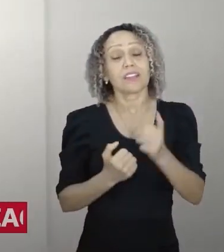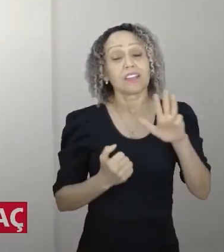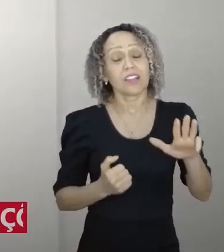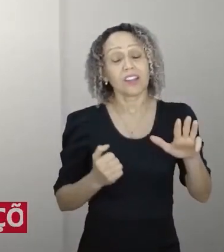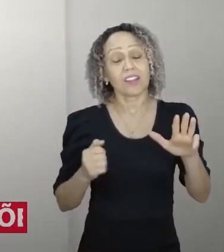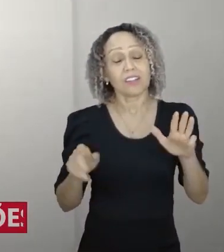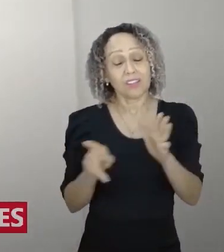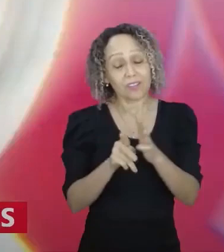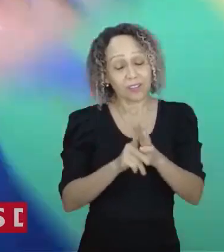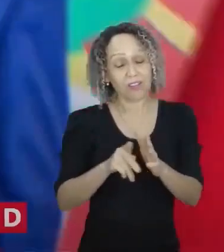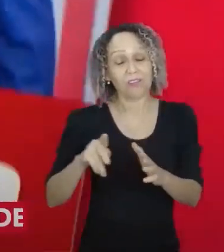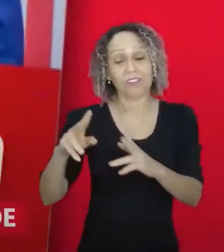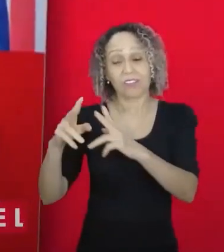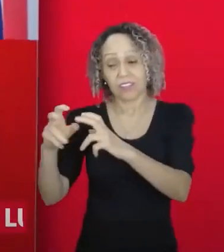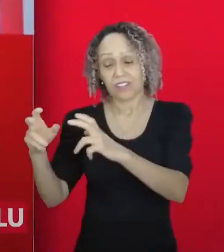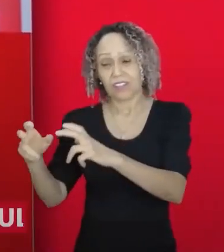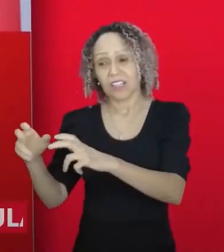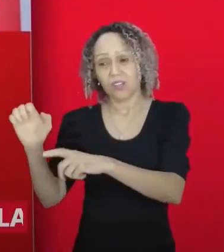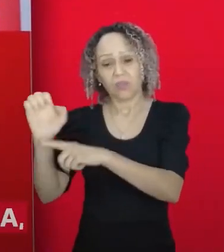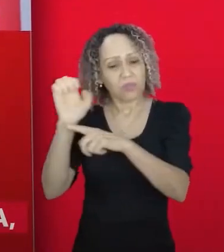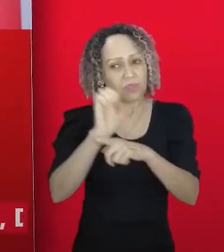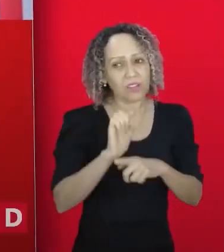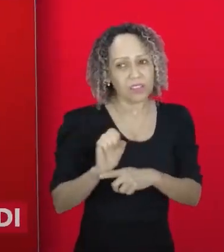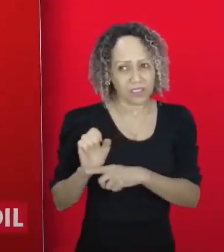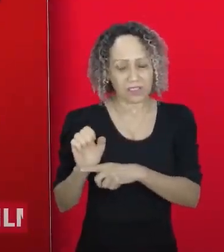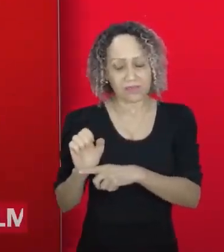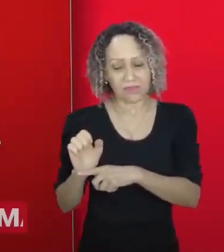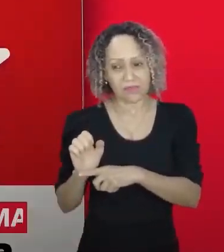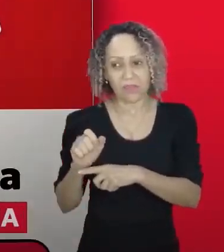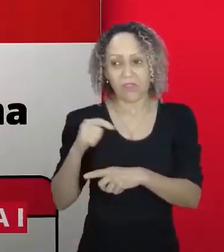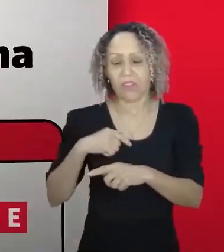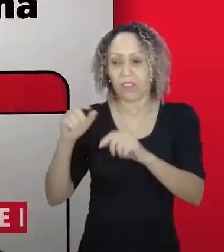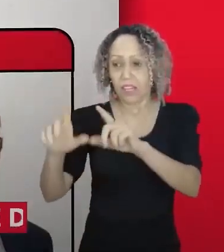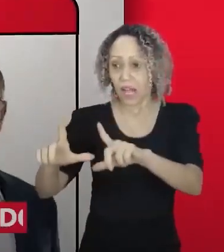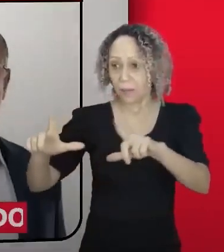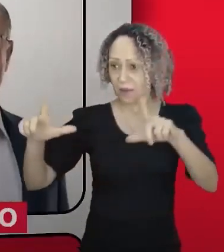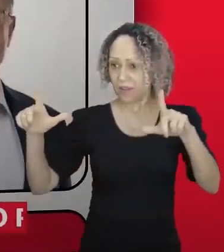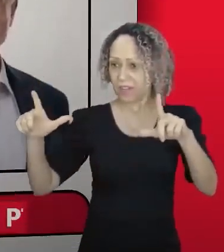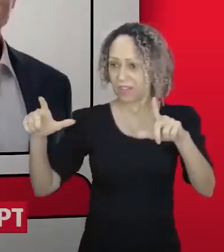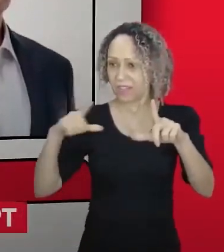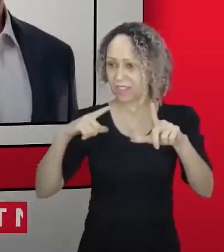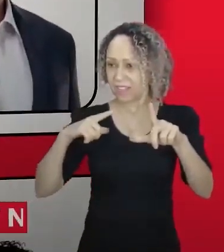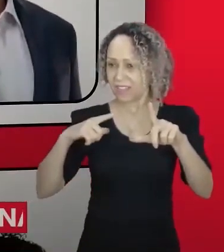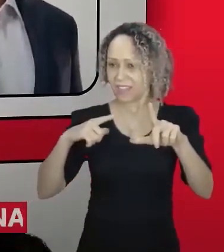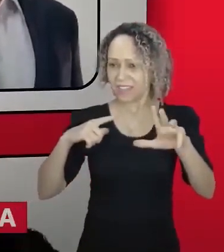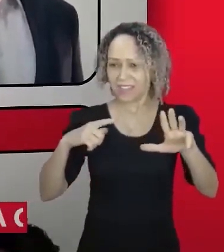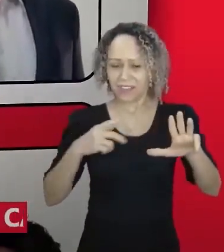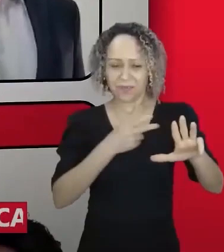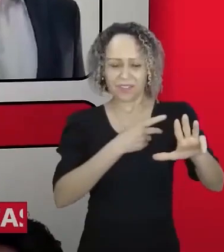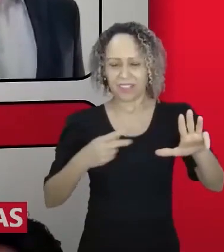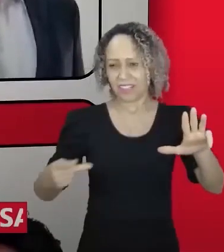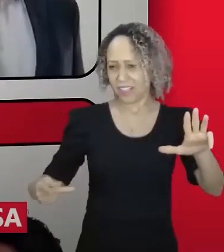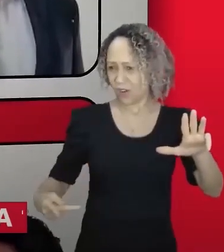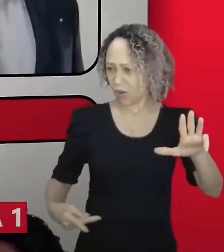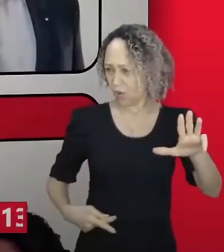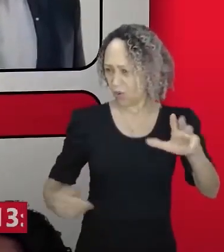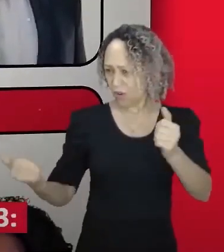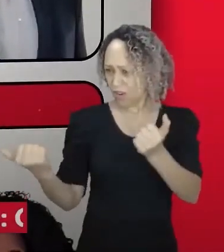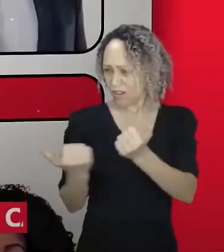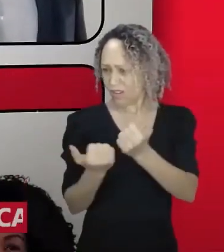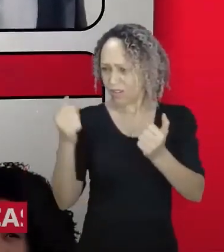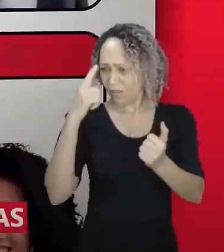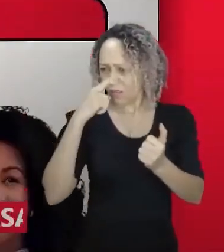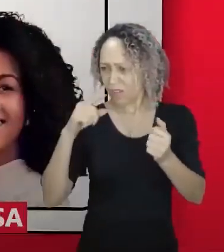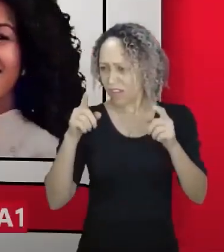em Santa Catarina. Você vai abrir o arquivo e vai encontrar logo o presidente Lula, vice-geral do